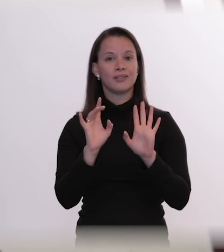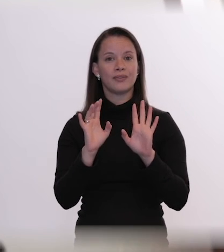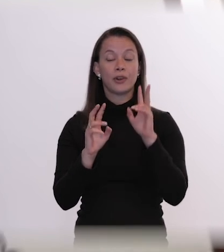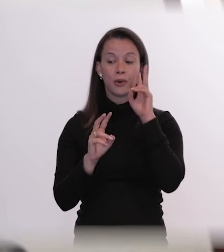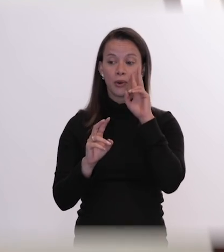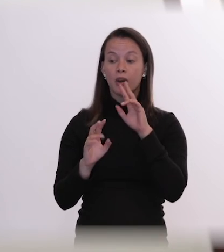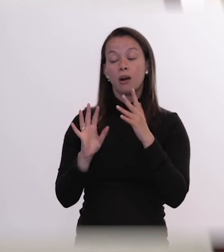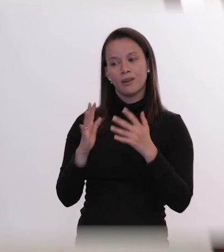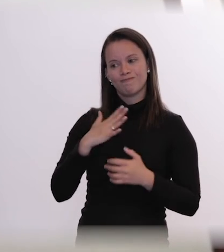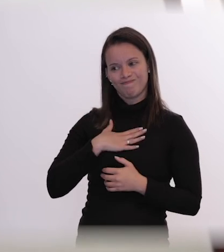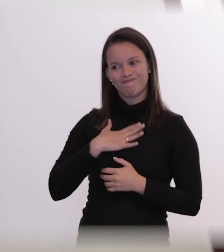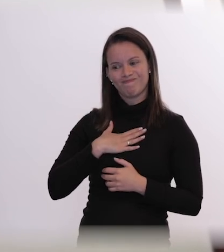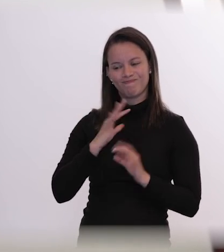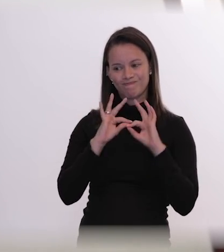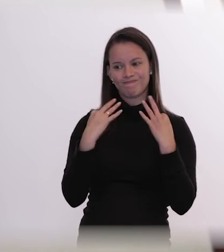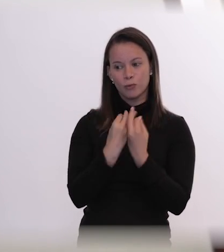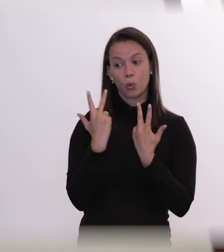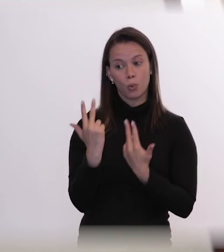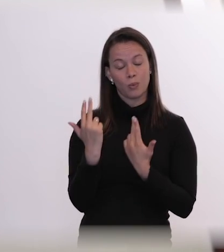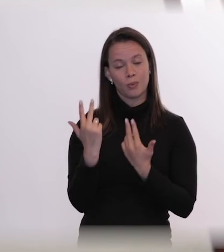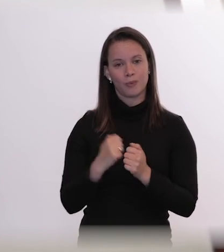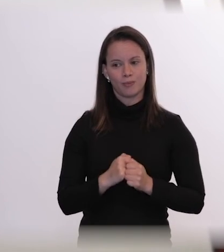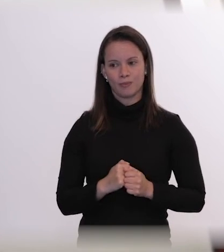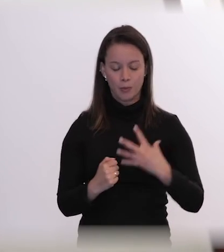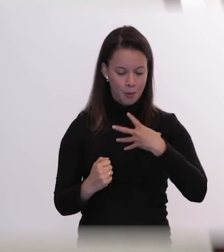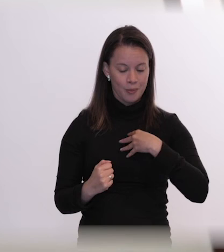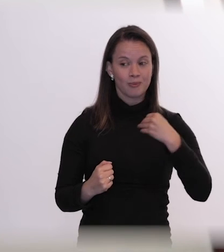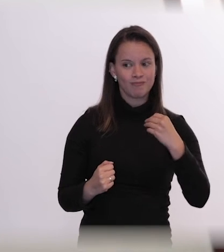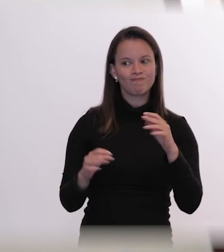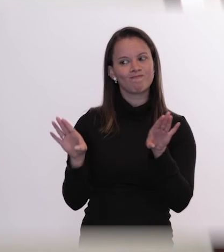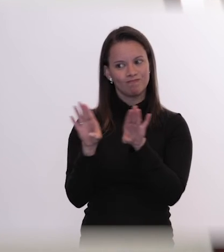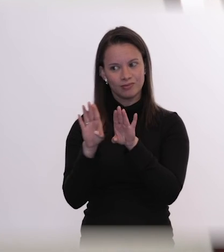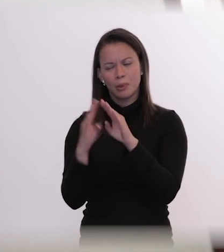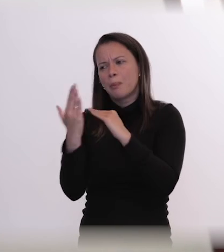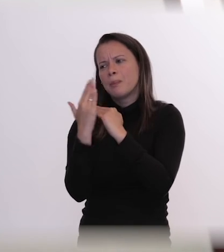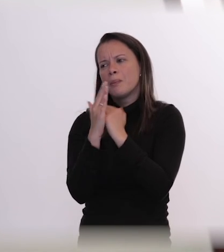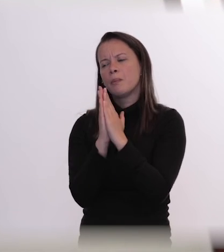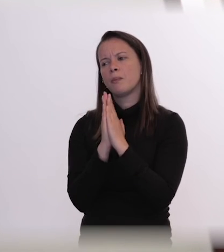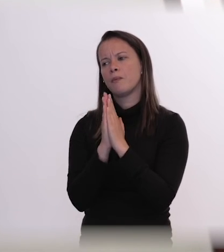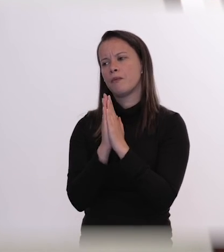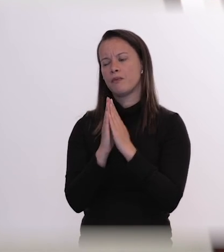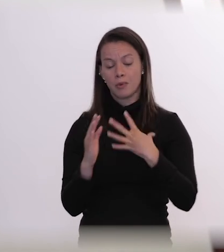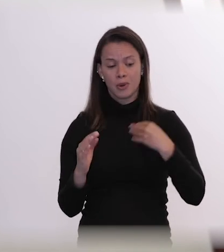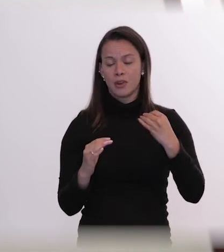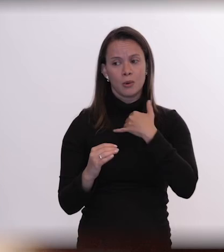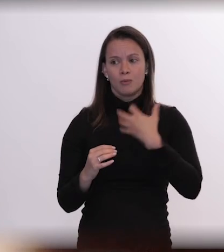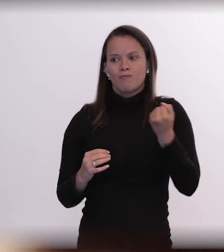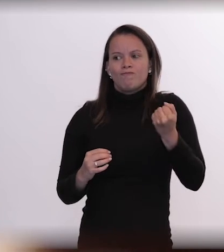acontece isso na minha família eu tenho um filho na mesma situação ajuda não deixa acontecer isso com o meu filho